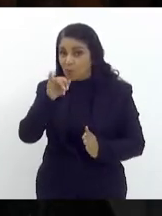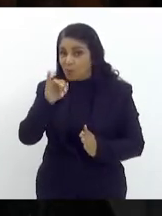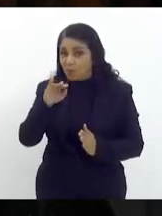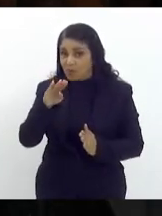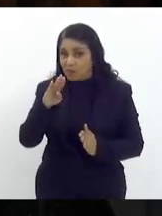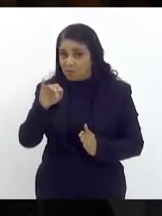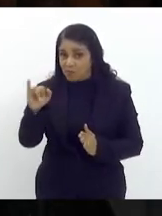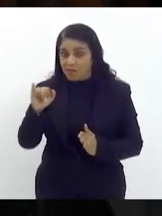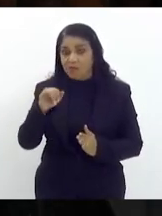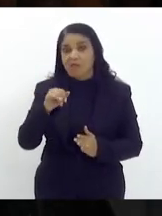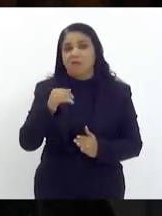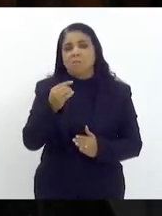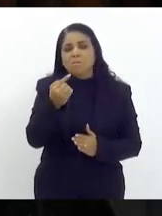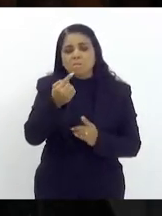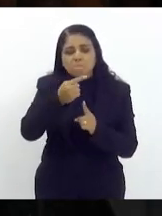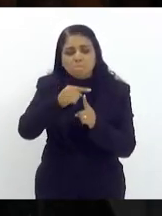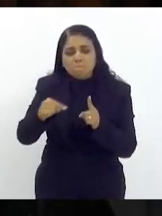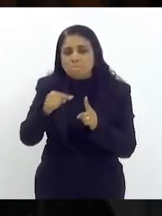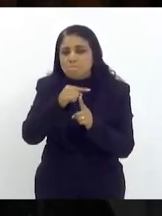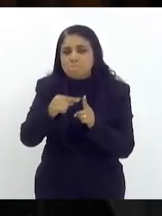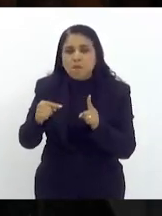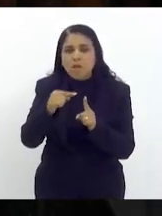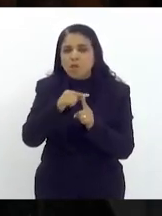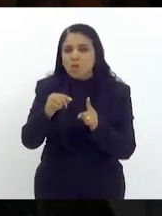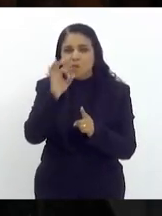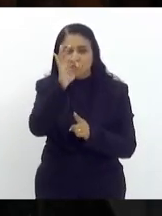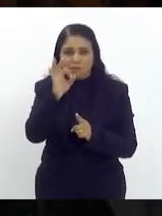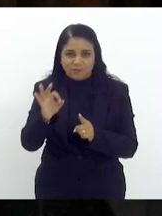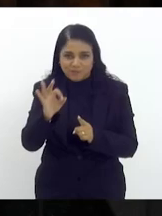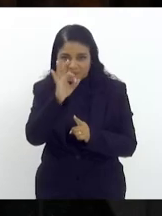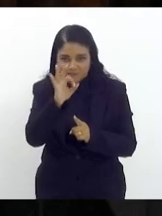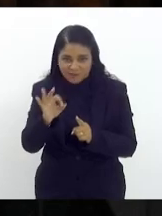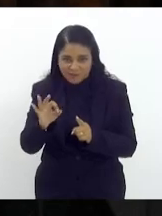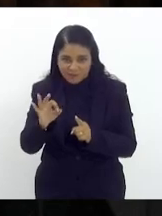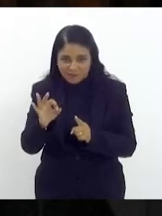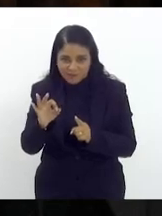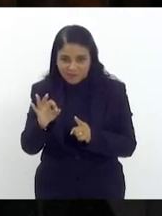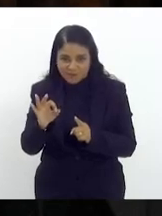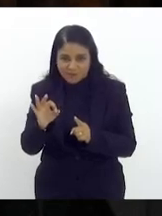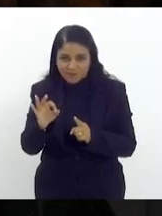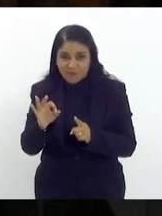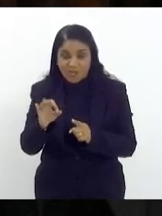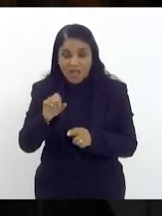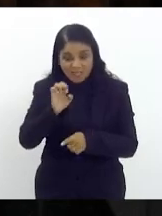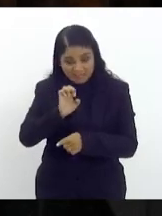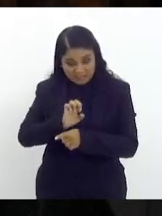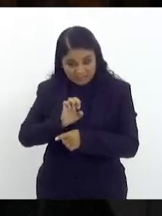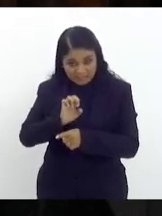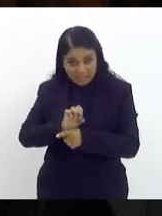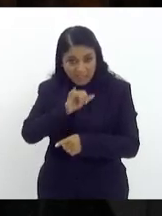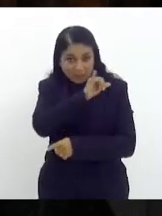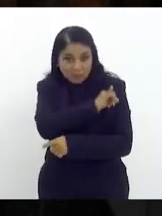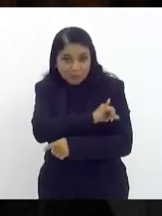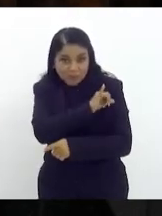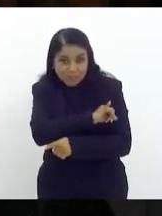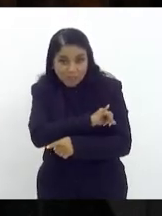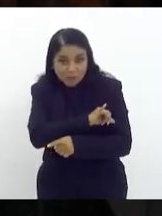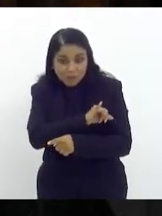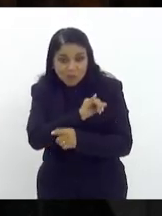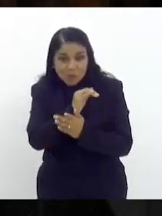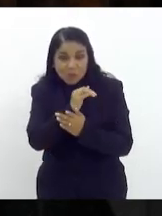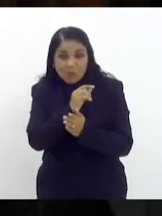por cento e o PIB do estado do Rio de Janeiro em média foi